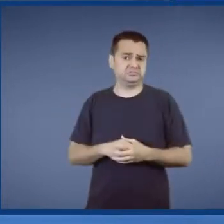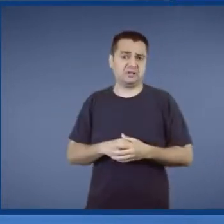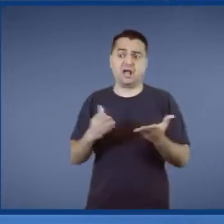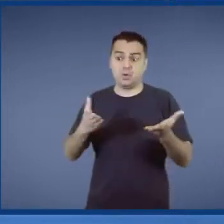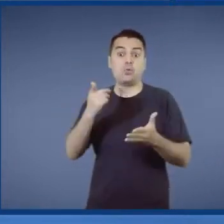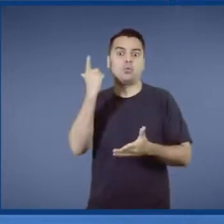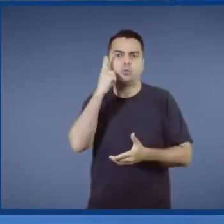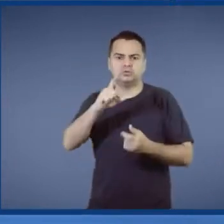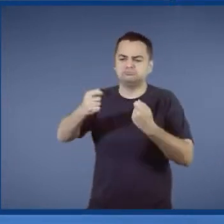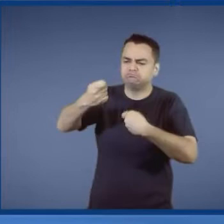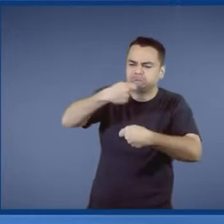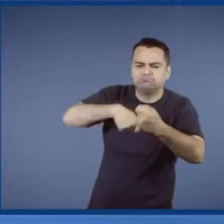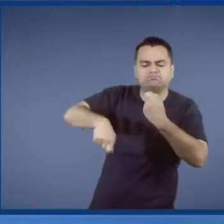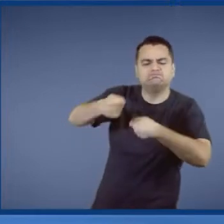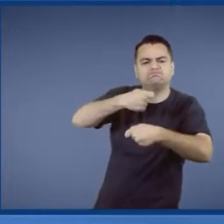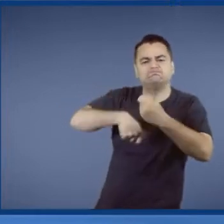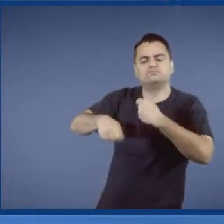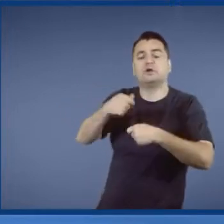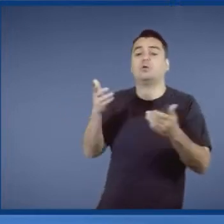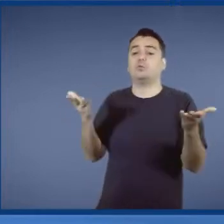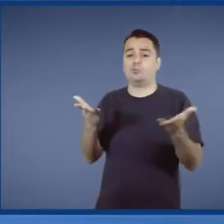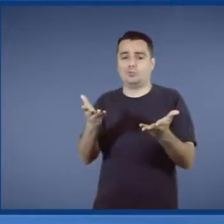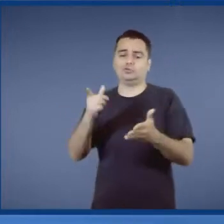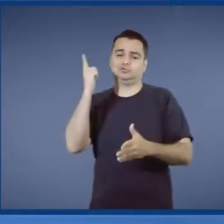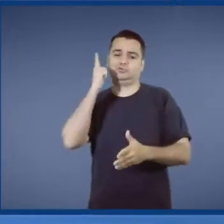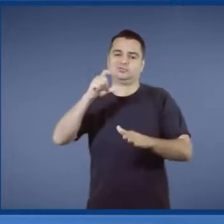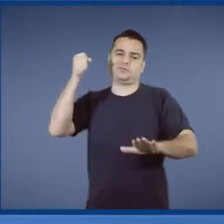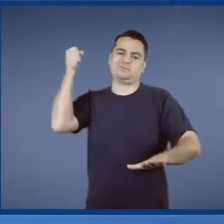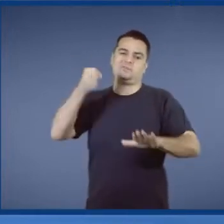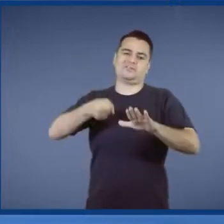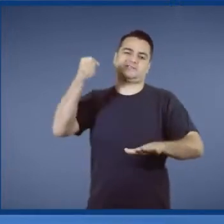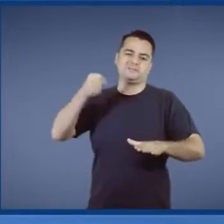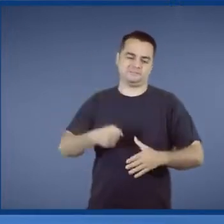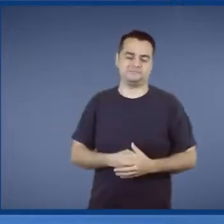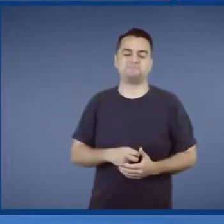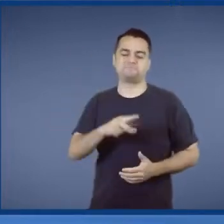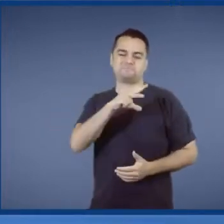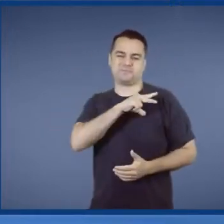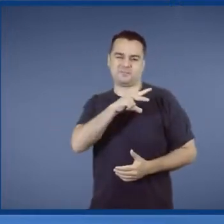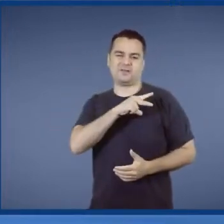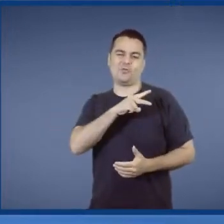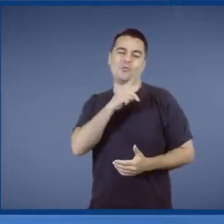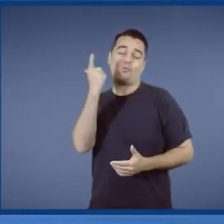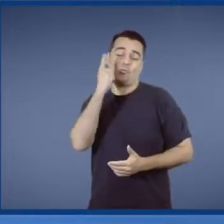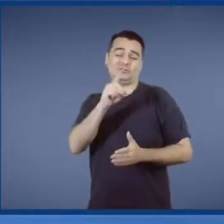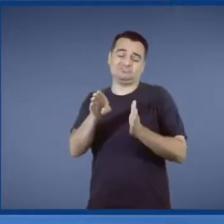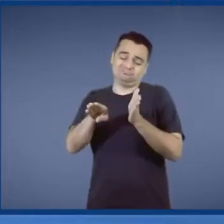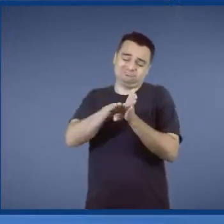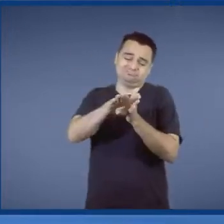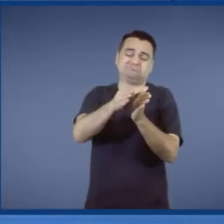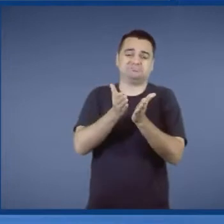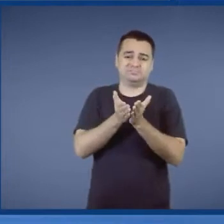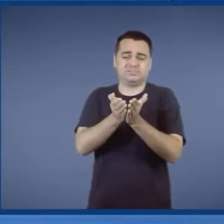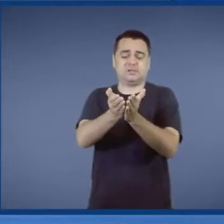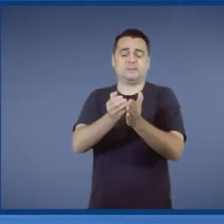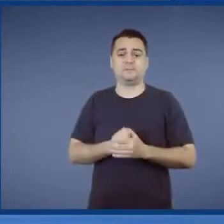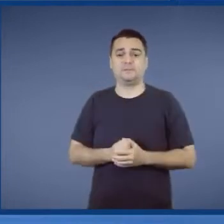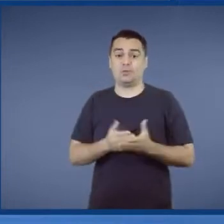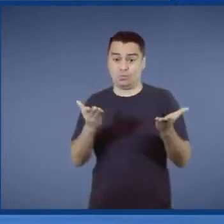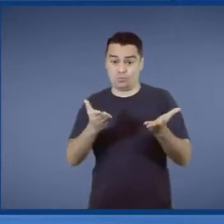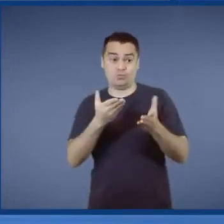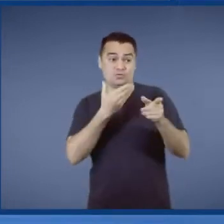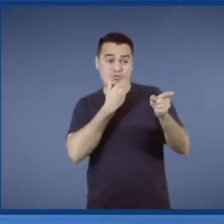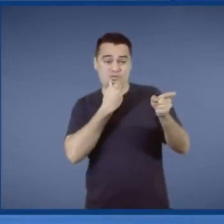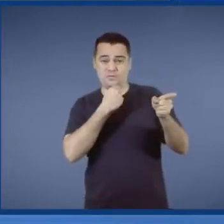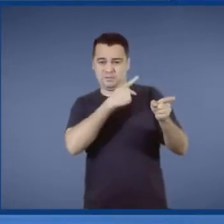preparou o terreno para que a gente estivesse hoje aqui fazendo essa privatização. E com certeza está saindo de cabeça erguida porque é o início